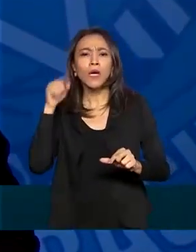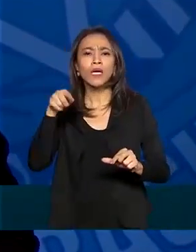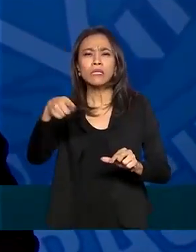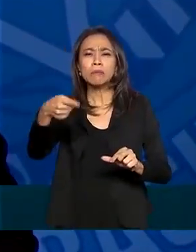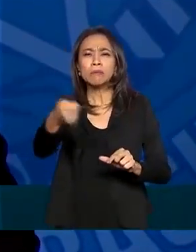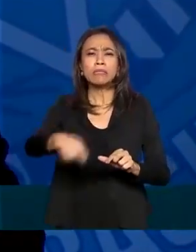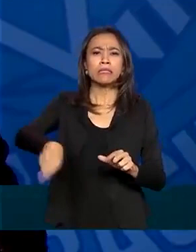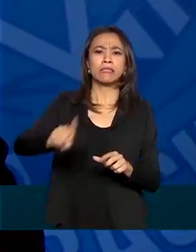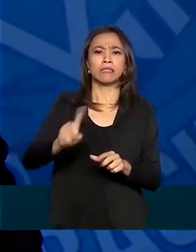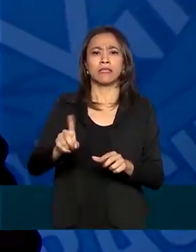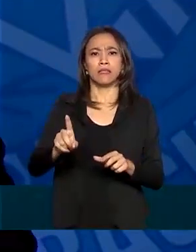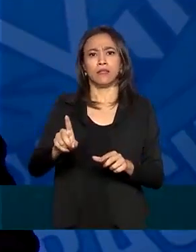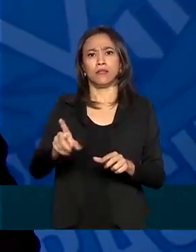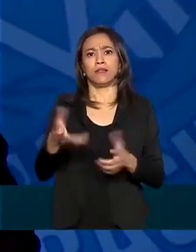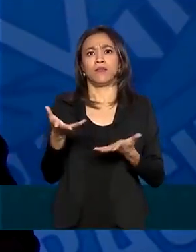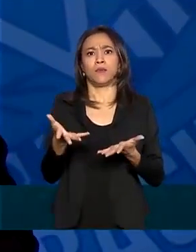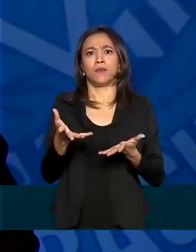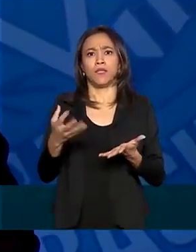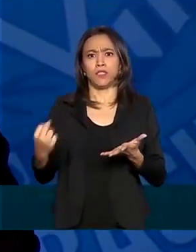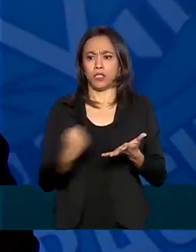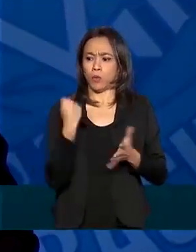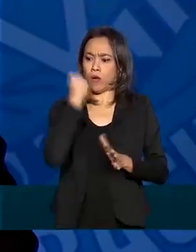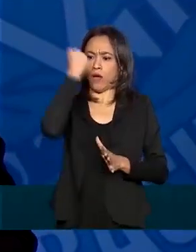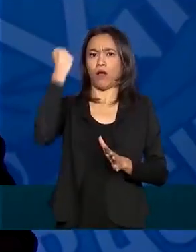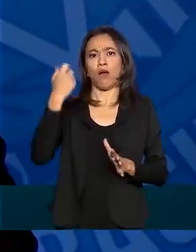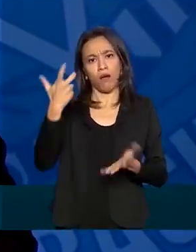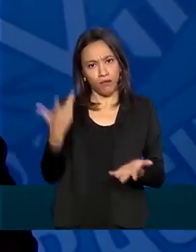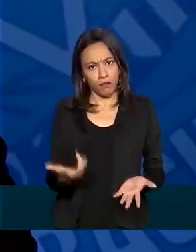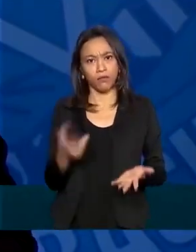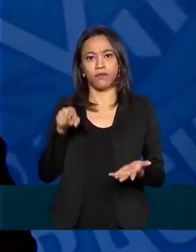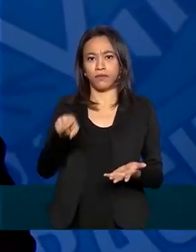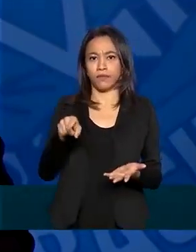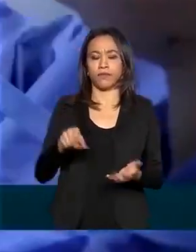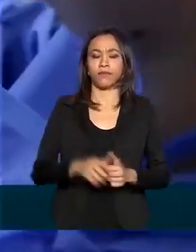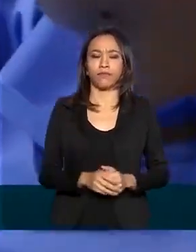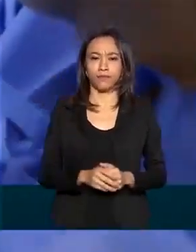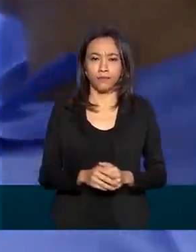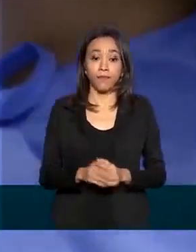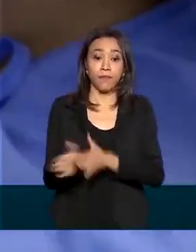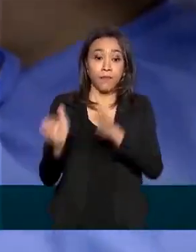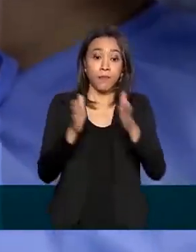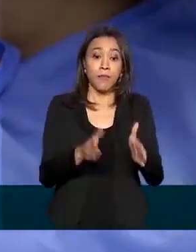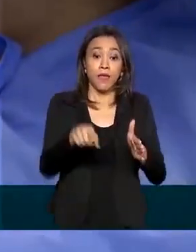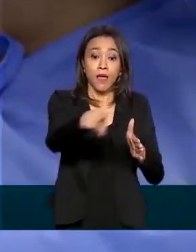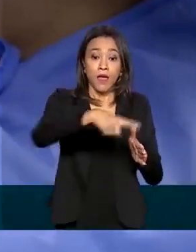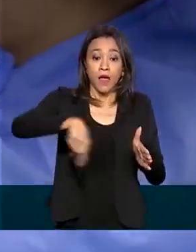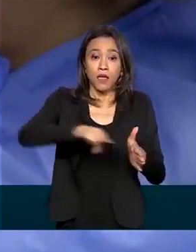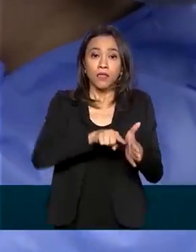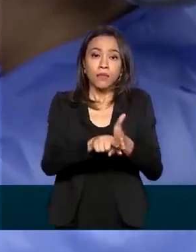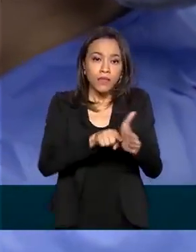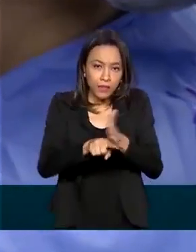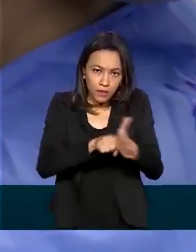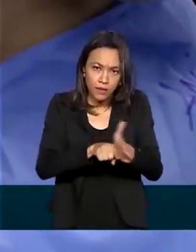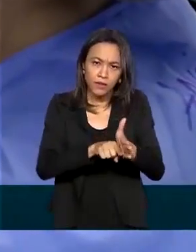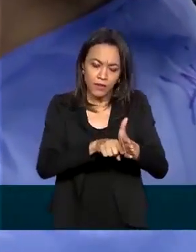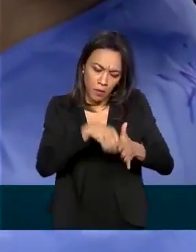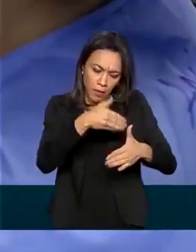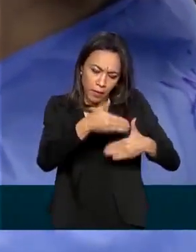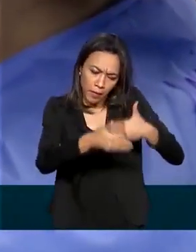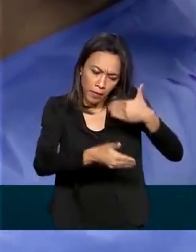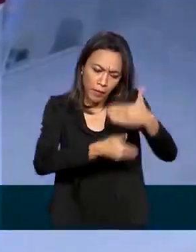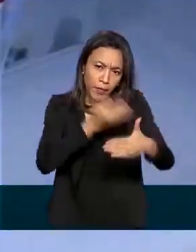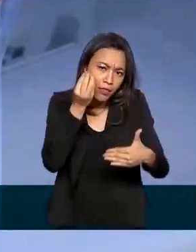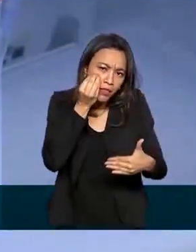nessa tempestade inflamatória que leva ao agravamento da doença. As pesquisas para o desenvolvimento de